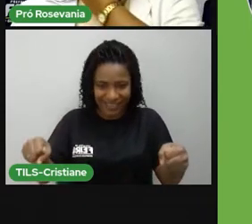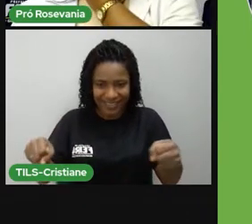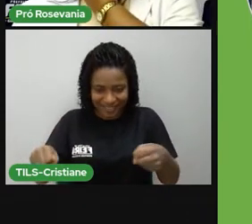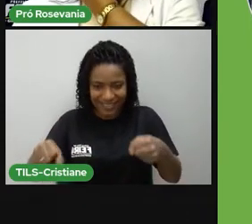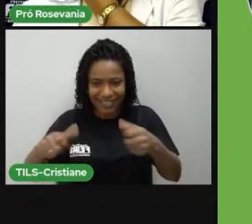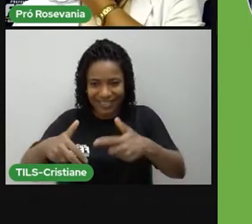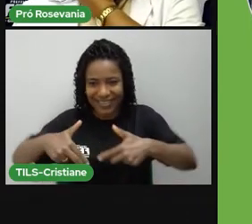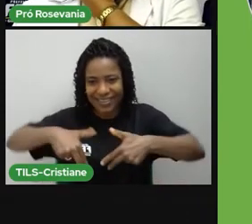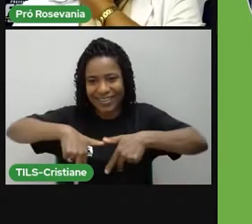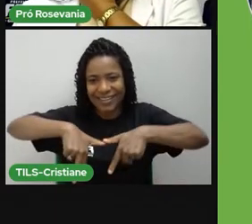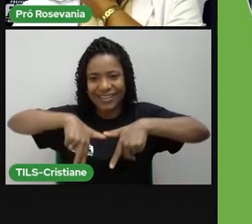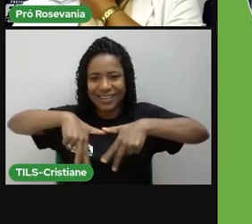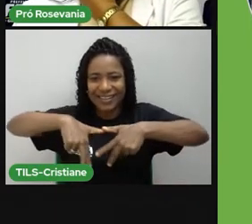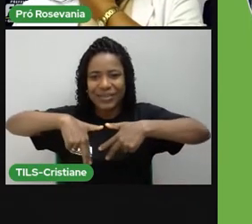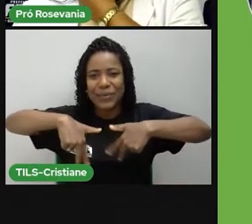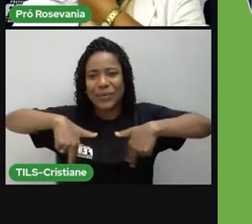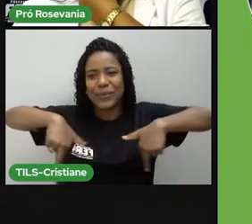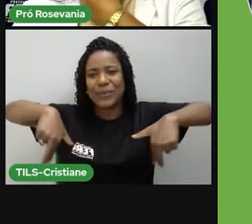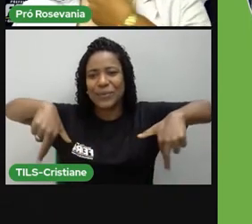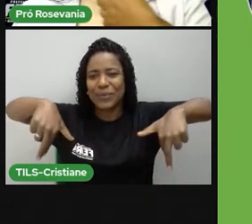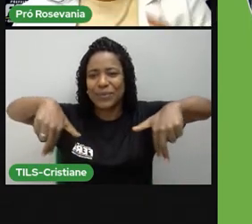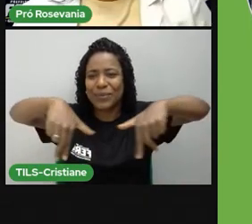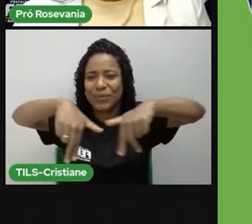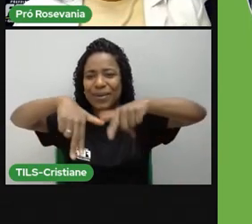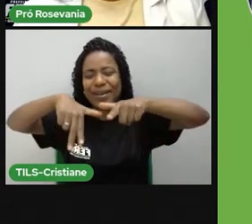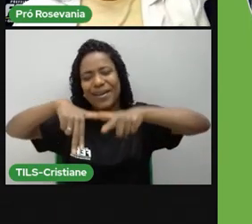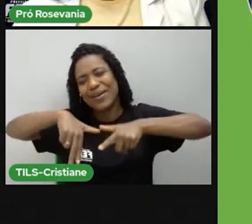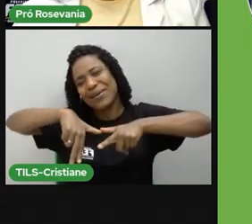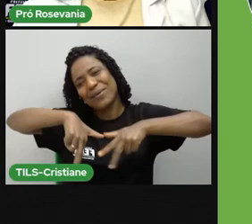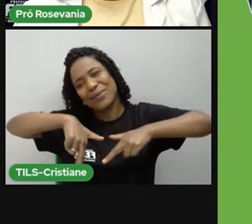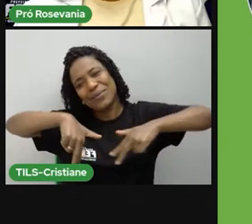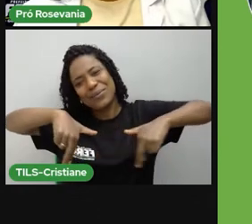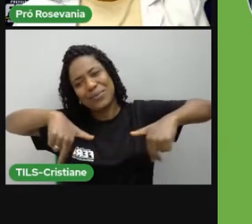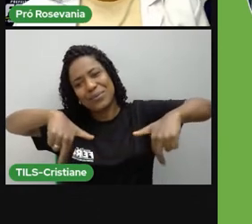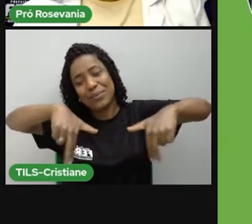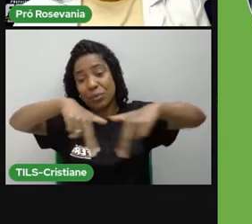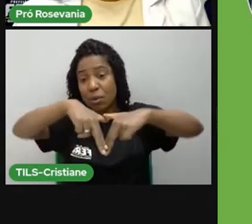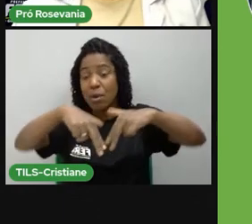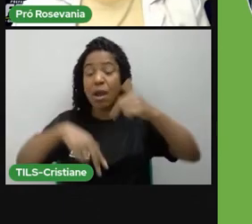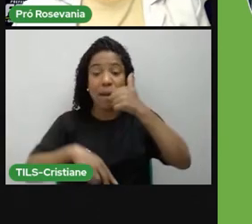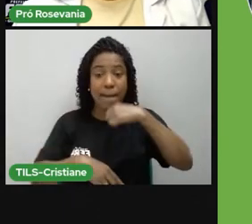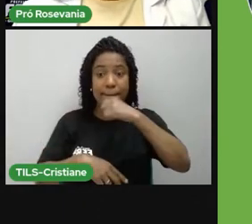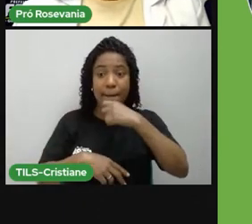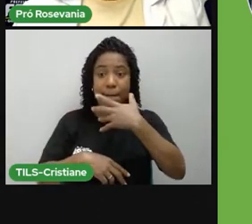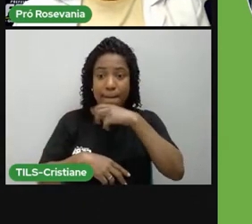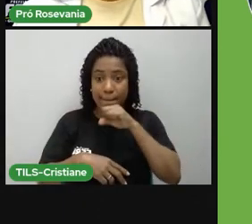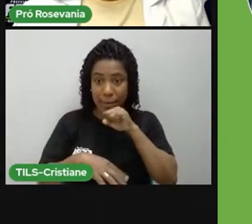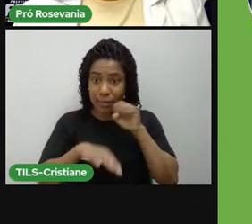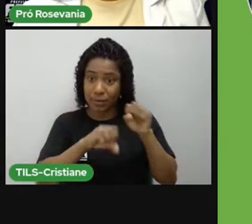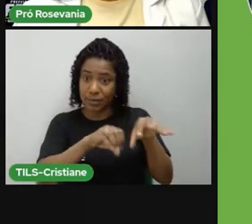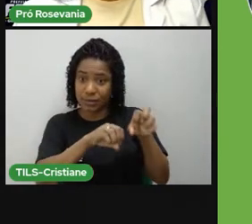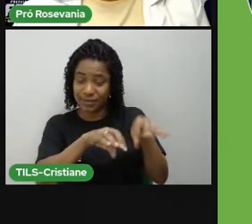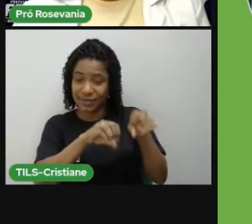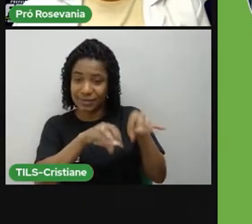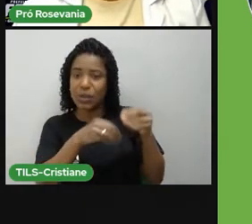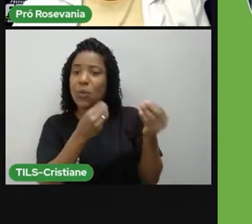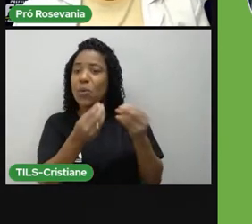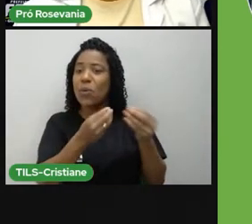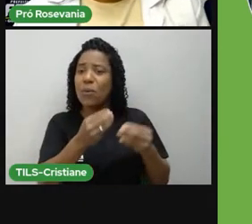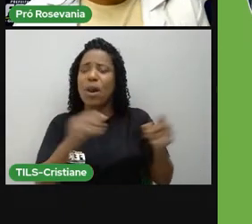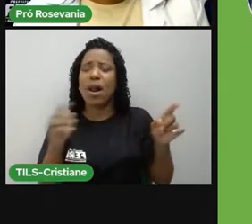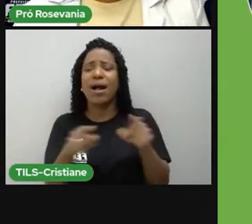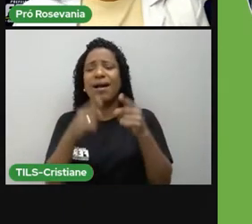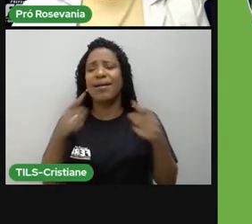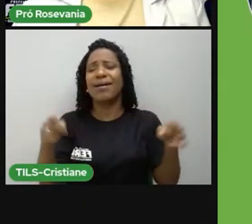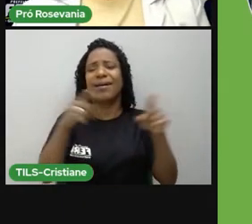cantando, e muitas delas, né, vão passando de pai pra filho, e de gerações em gerações, e continuam